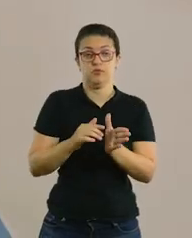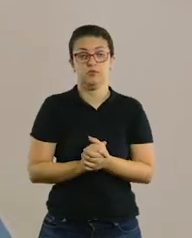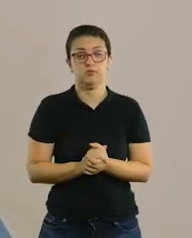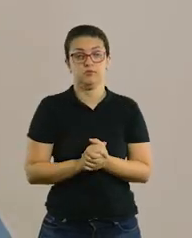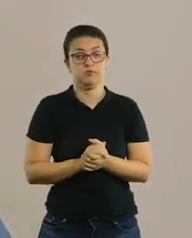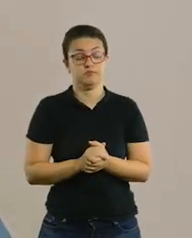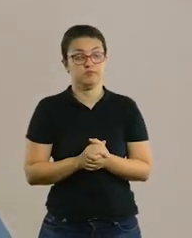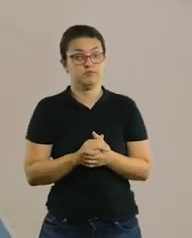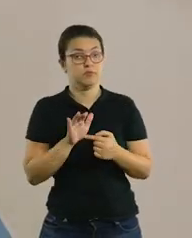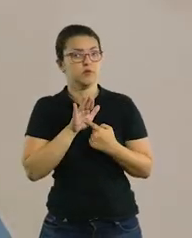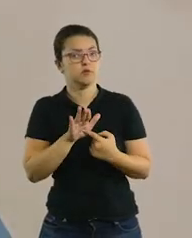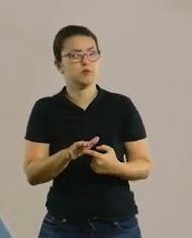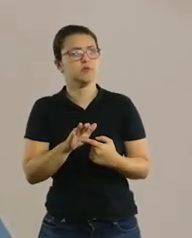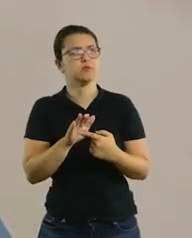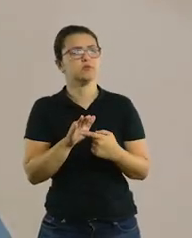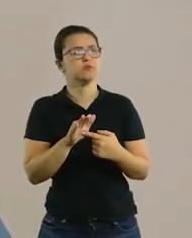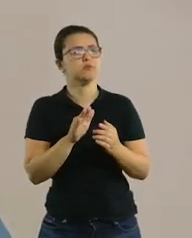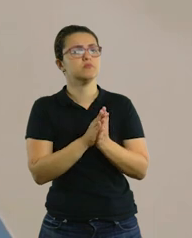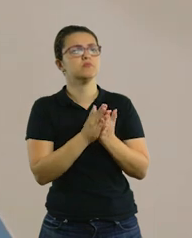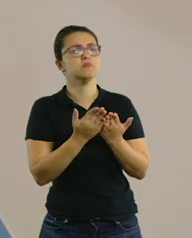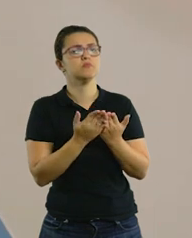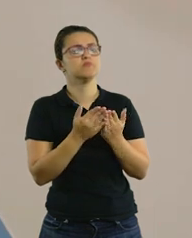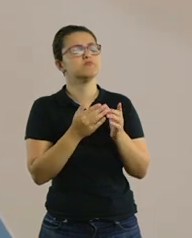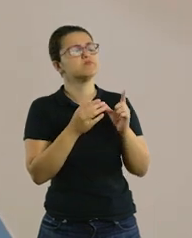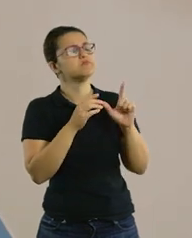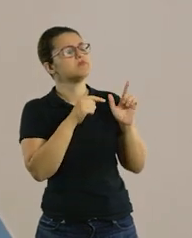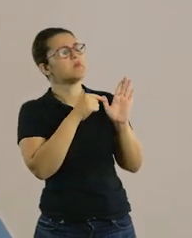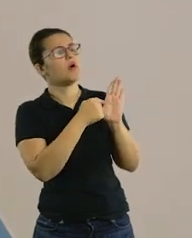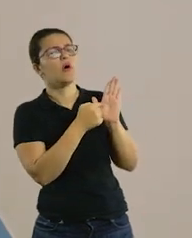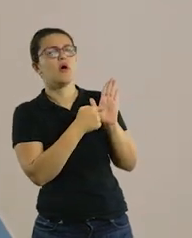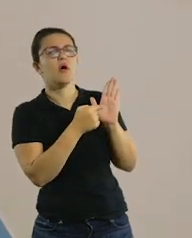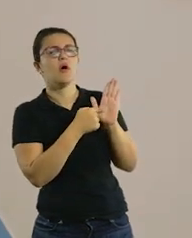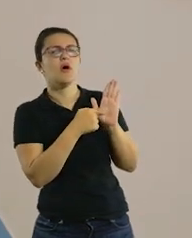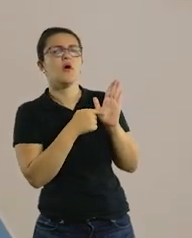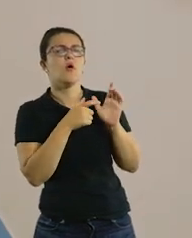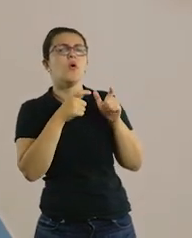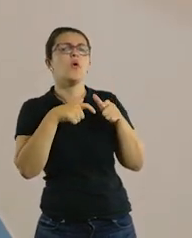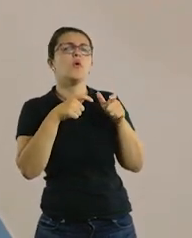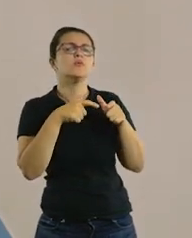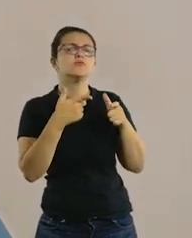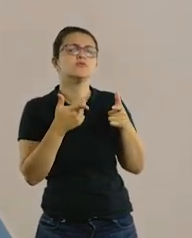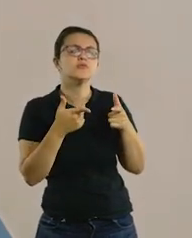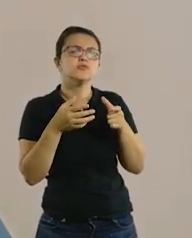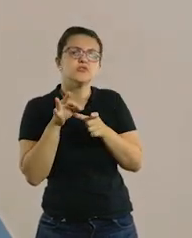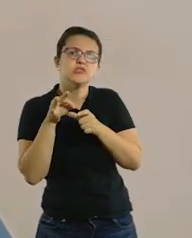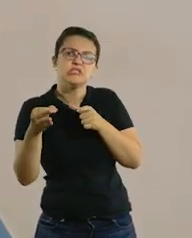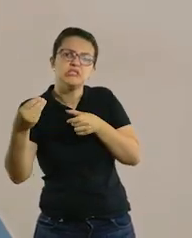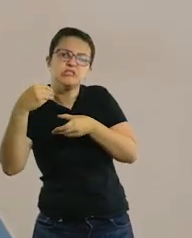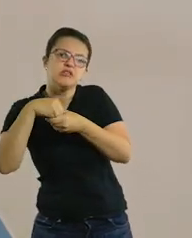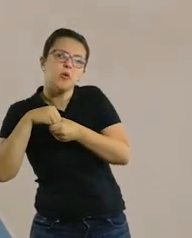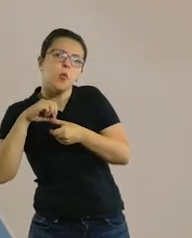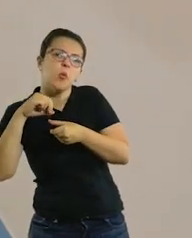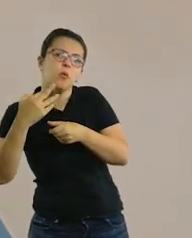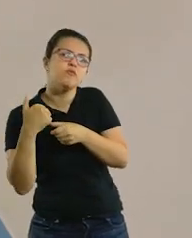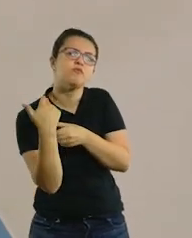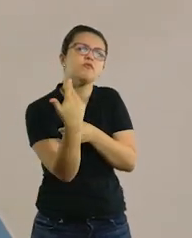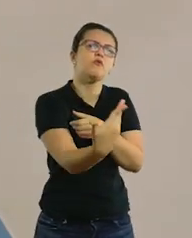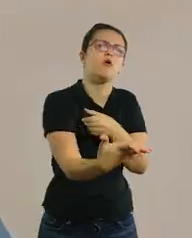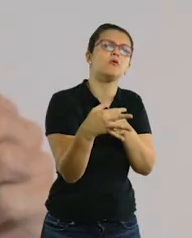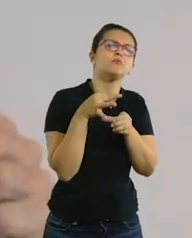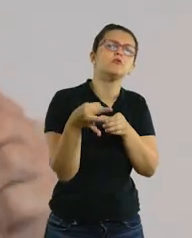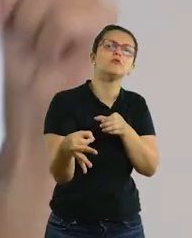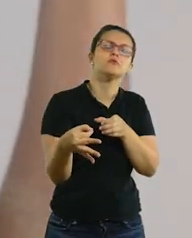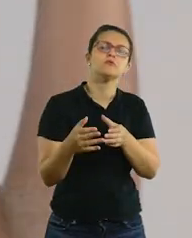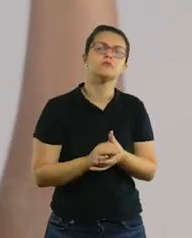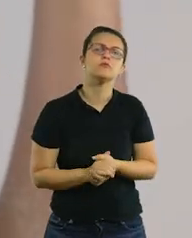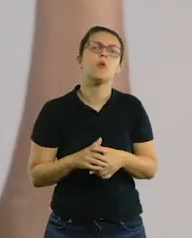Aqui, eu estou mostrando o Book. Pergunte para a sua criança, esse Book, ele fica In Pencil Case ou Out